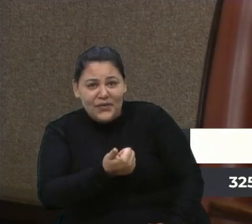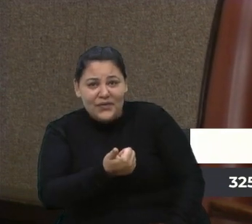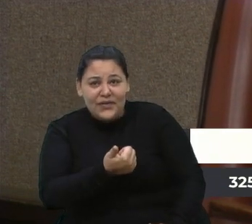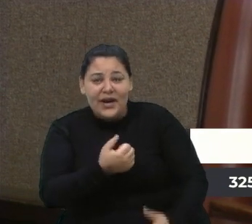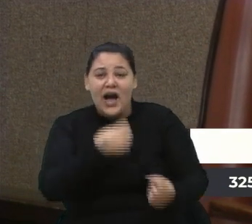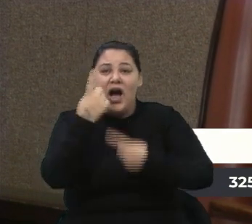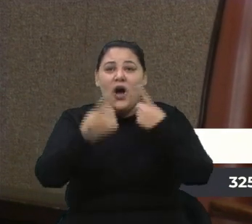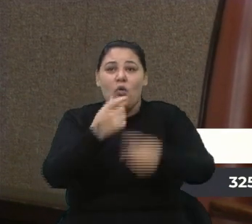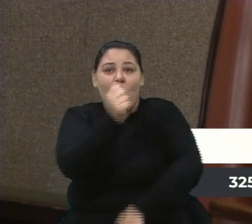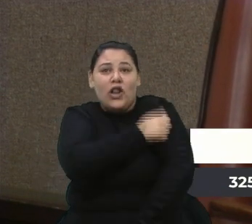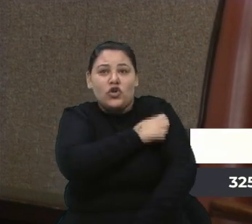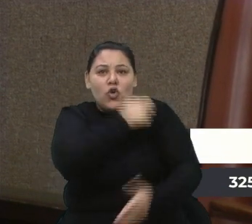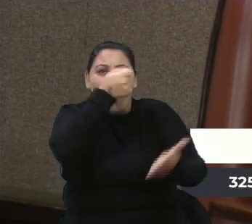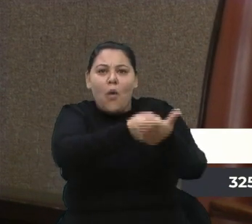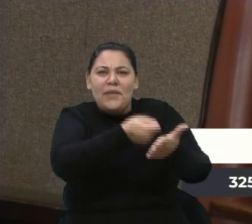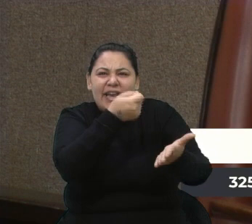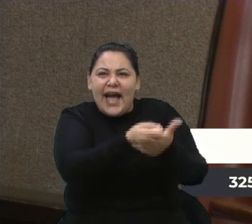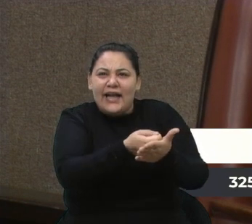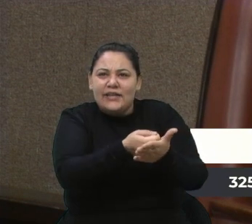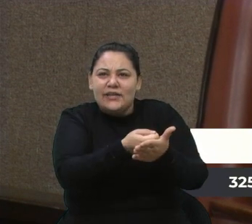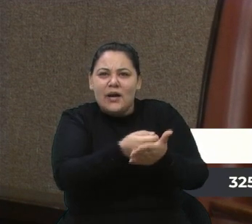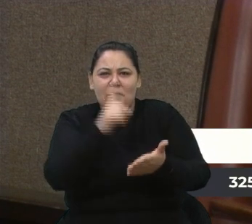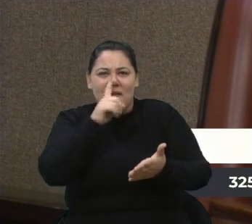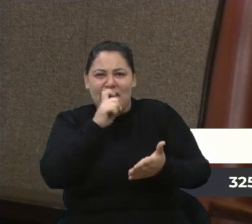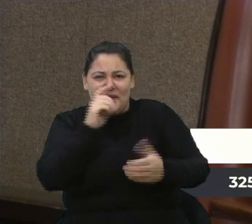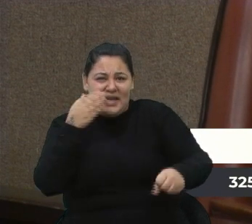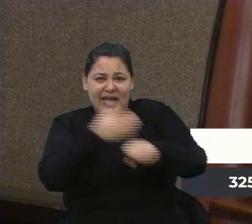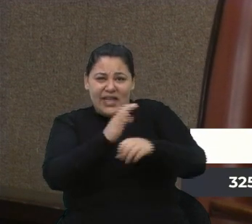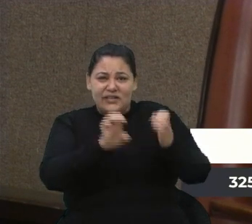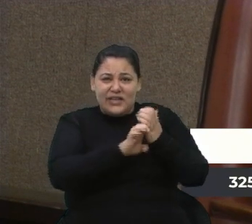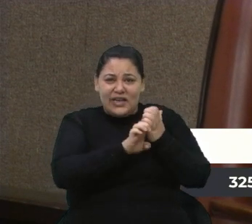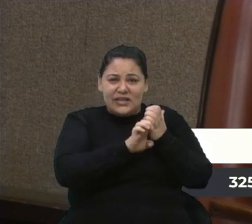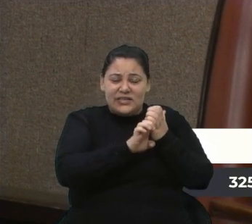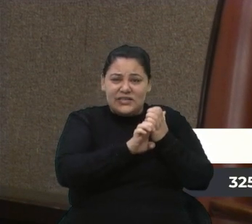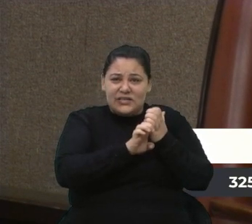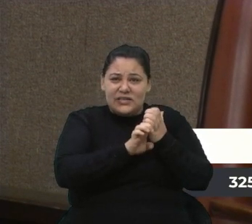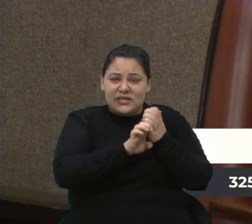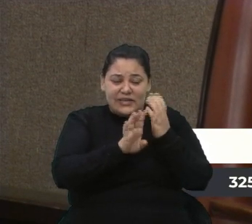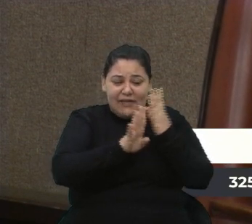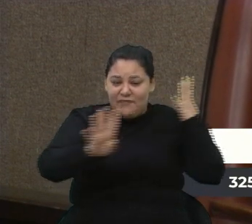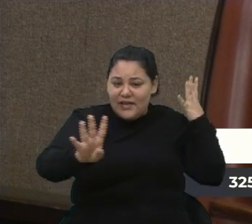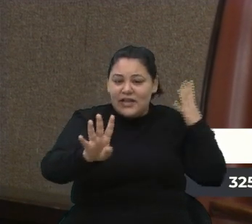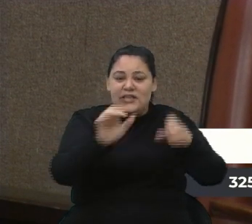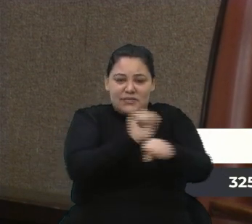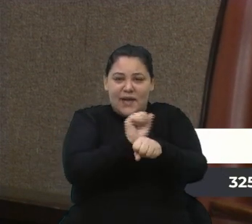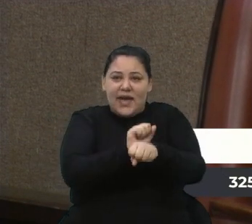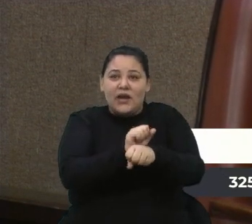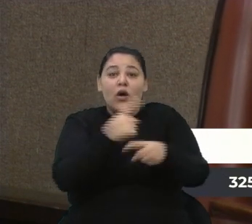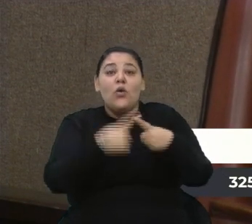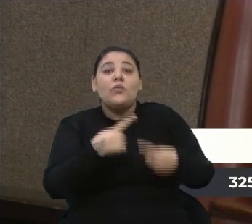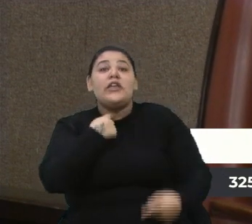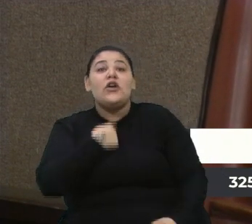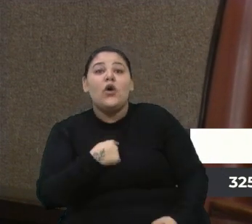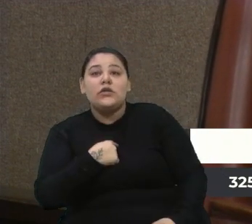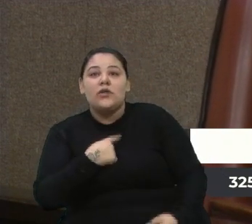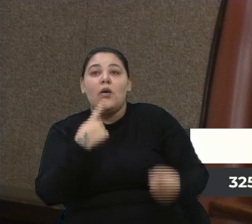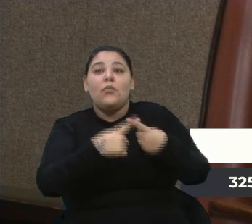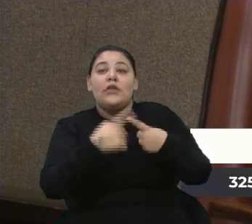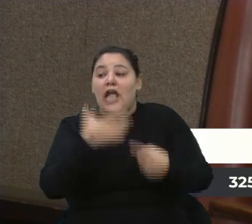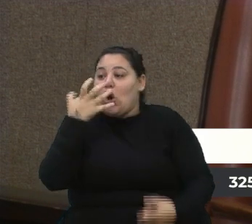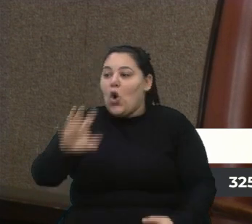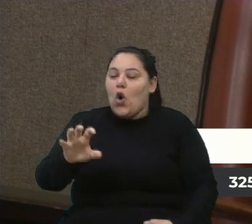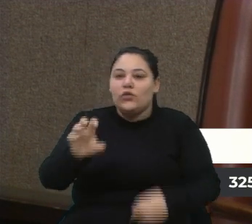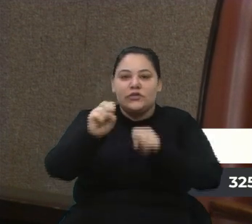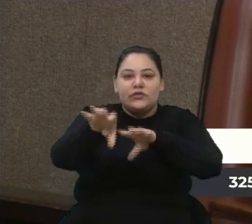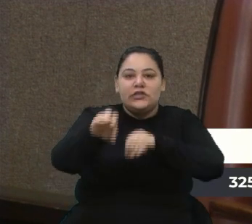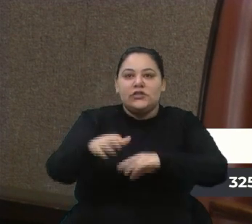estudar lá? Não, os pais entram numa fila de espera para botar seus filhos, porque gostam da escola e do ensino da escola. Mas por que ser contra a educação? Porque querem nivelar por